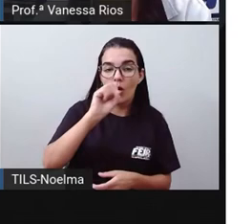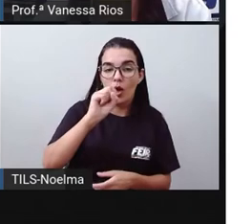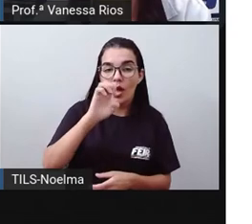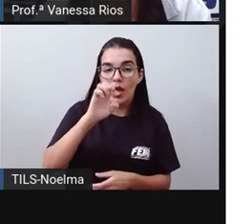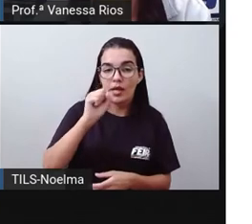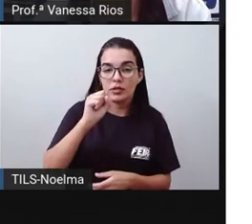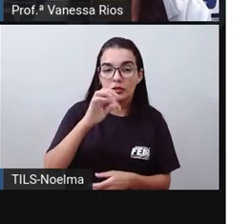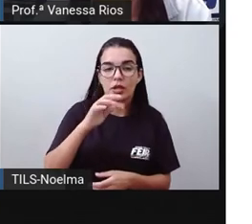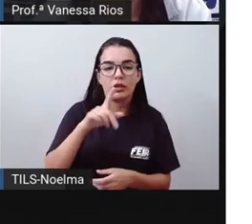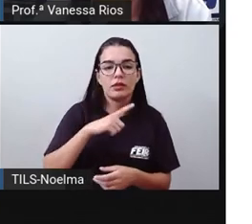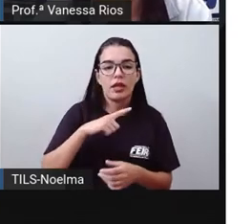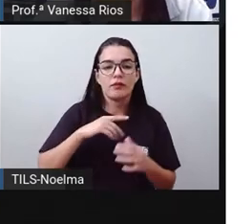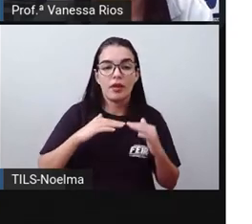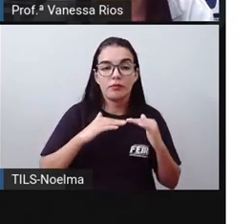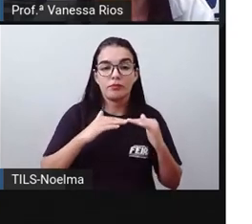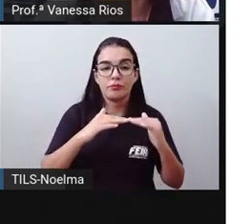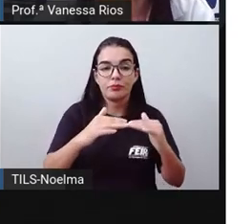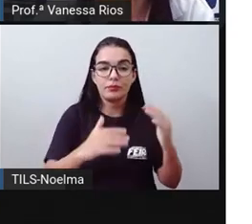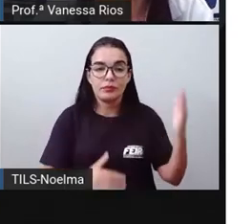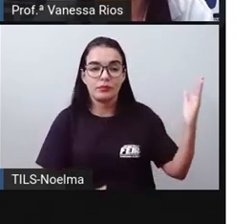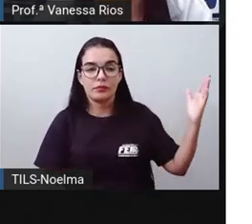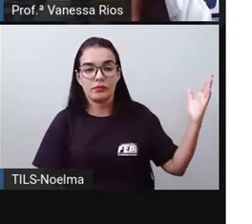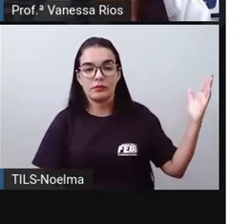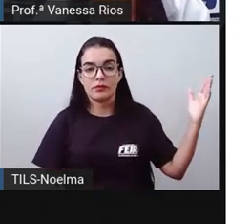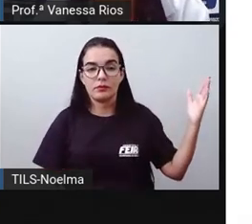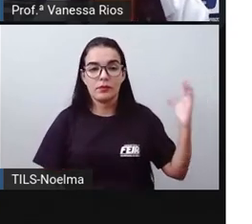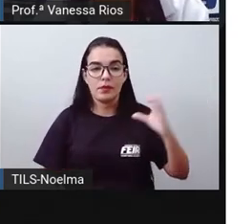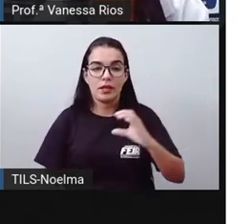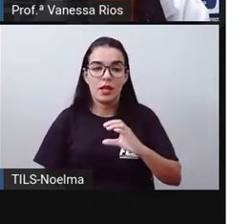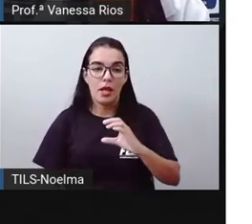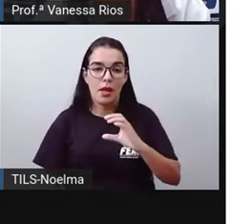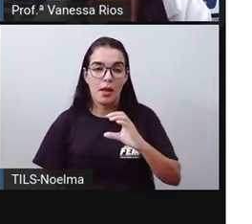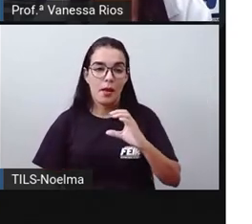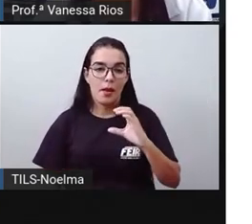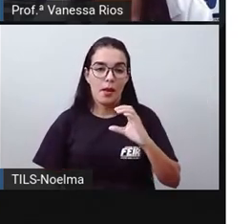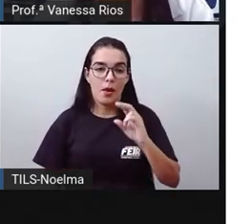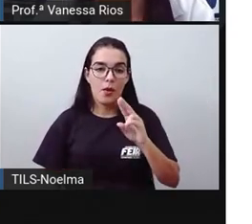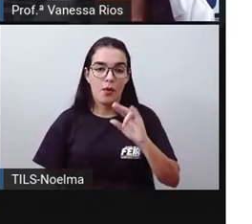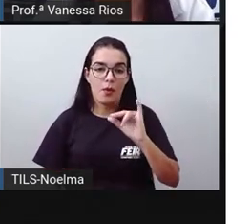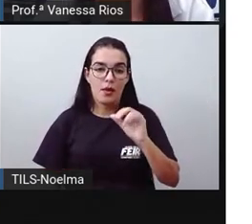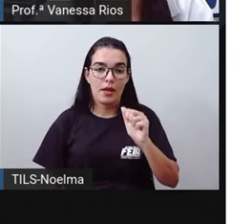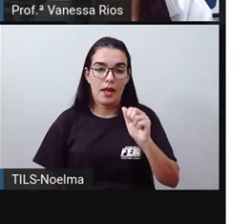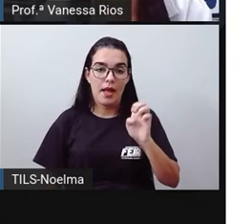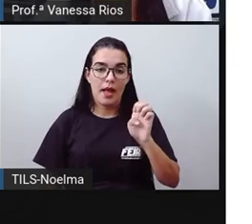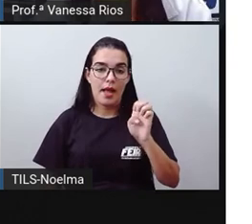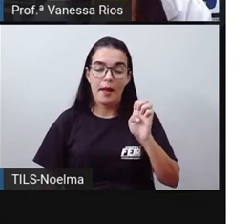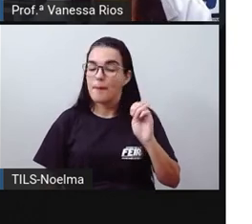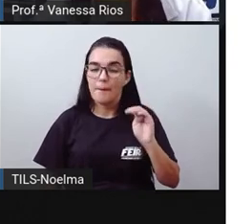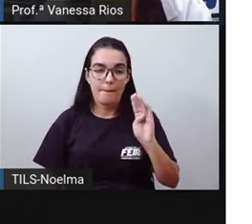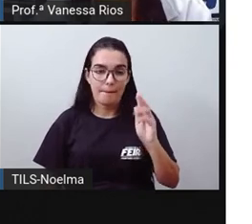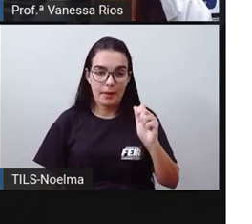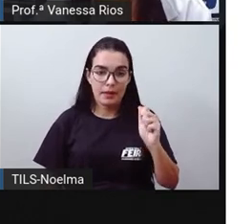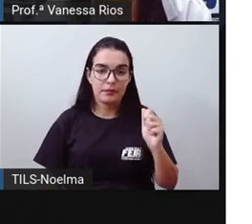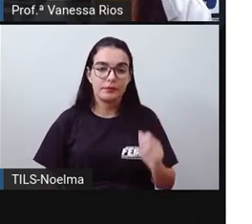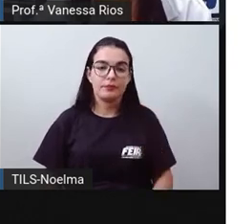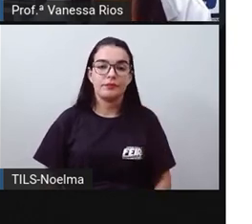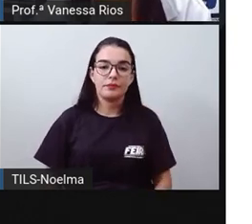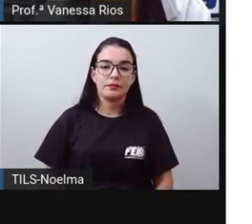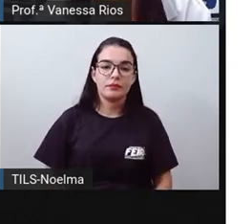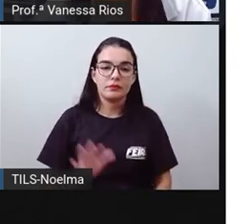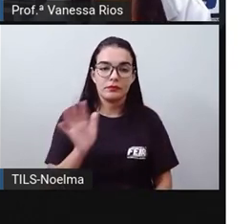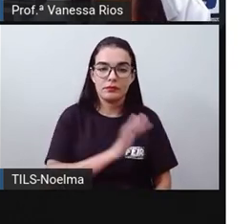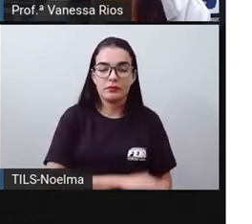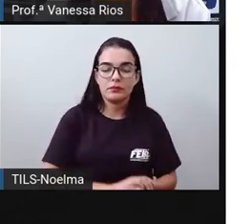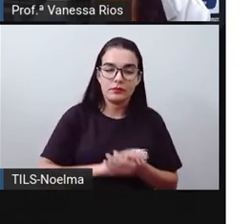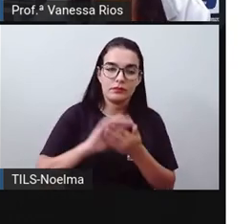como a Perimetral Norte, Cuiabá-Santarém e a polêmica transamazônica, que liga a